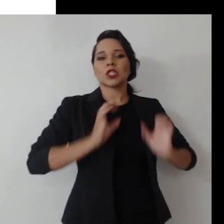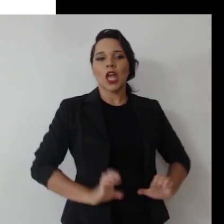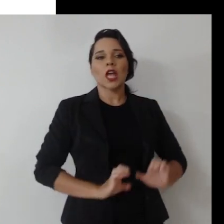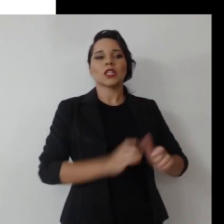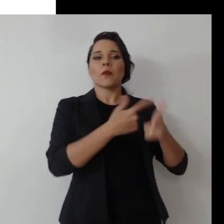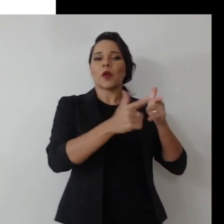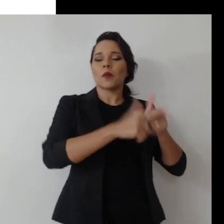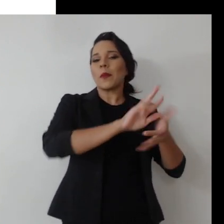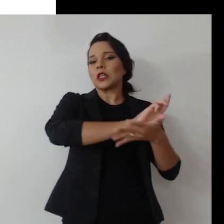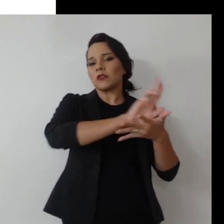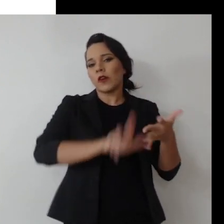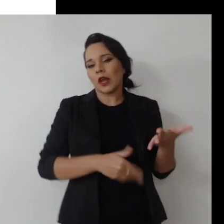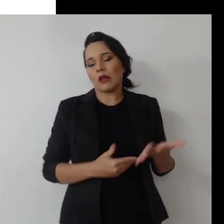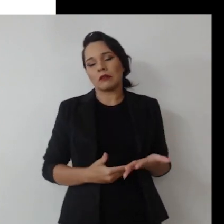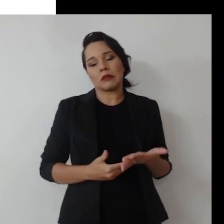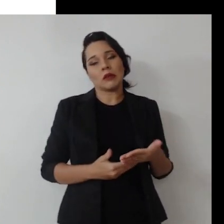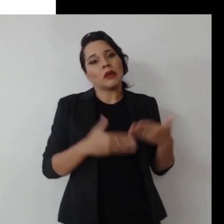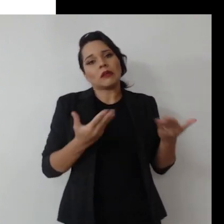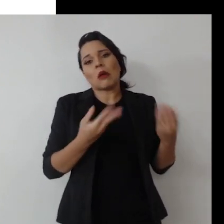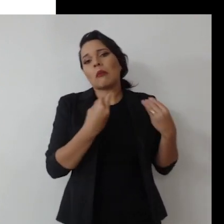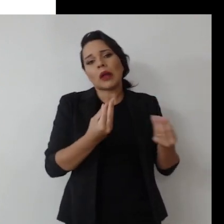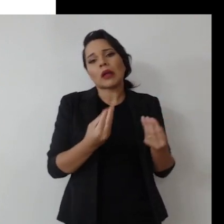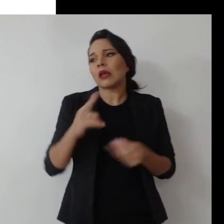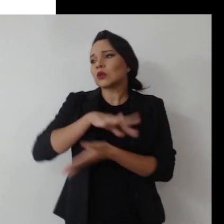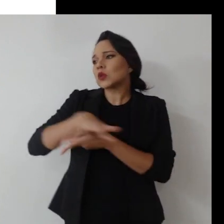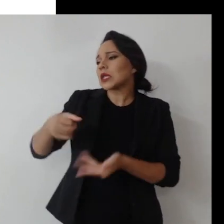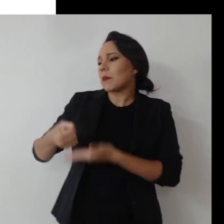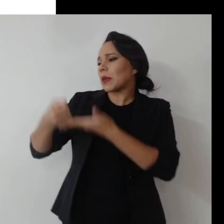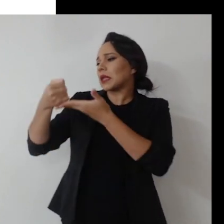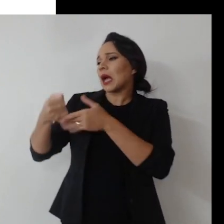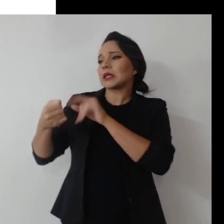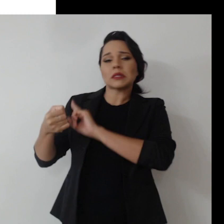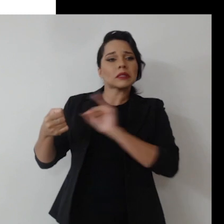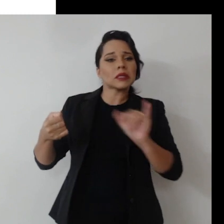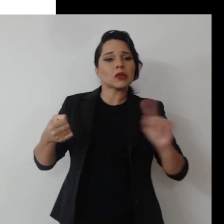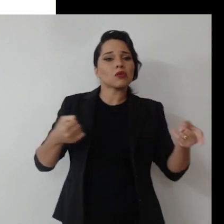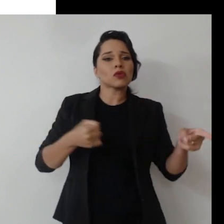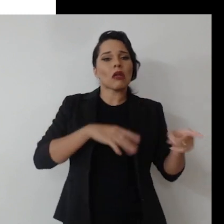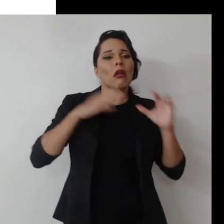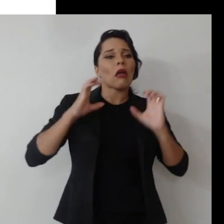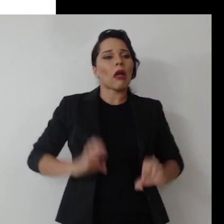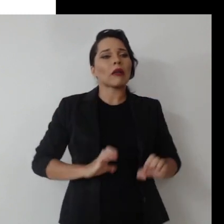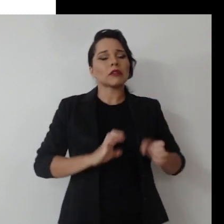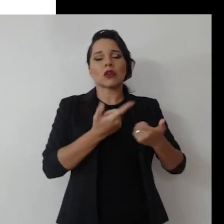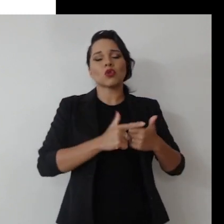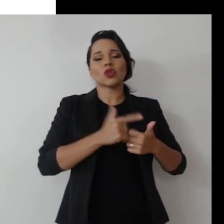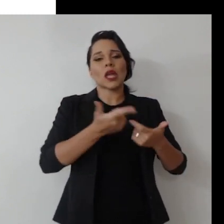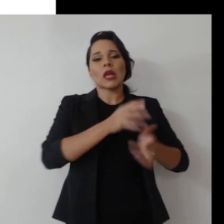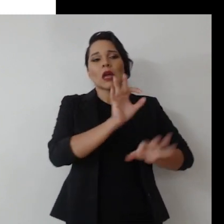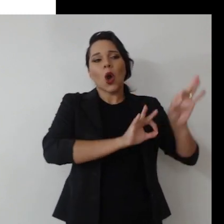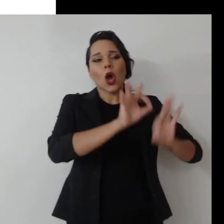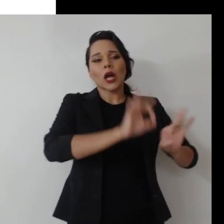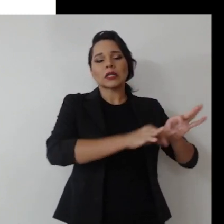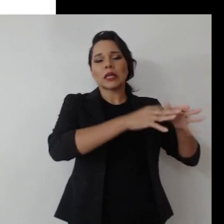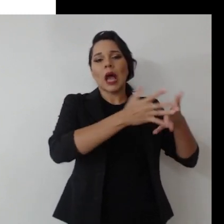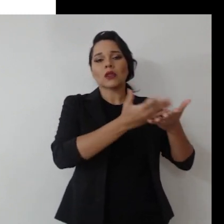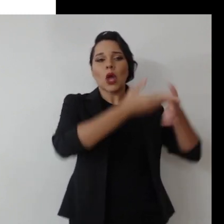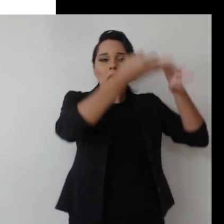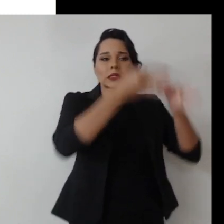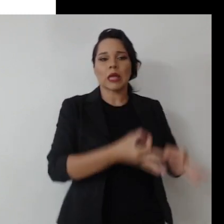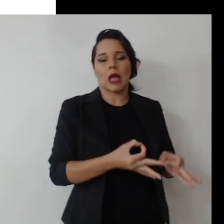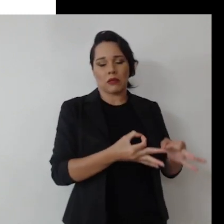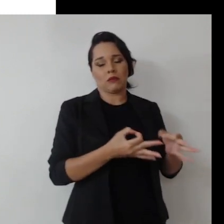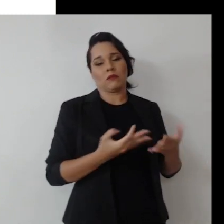e, então, de que adianta ter a sustentabilidade se você não tem a governança, né? Porque a corrupção, a compliance, esses elementos estão